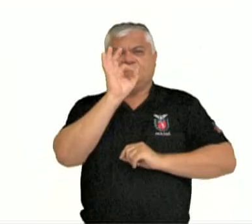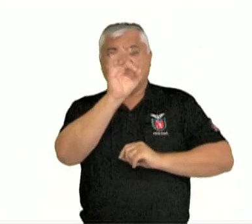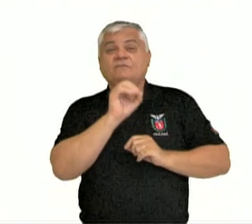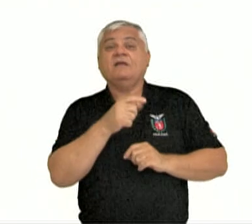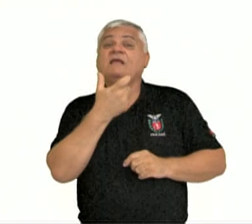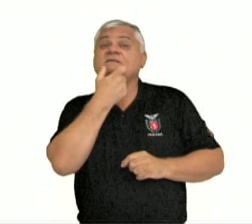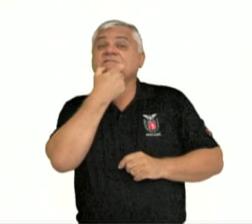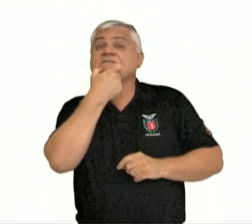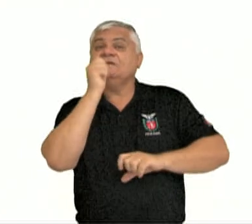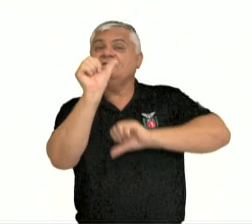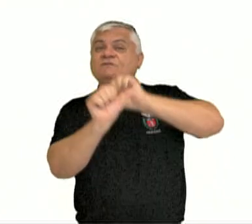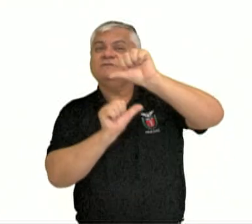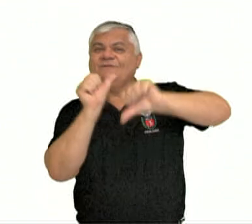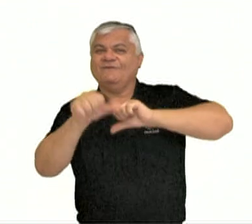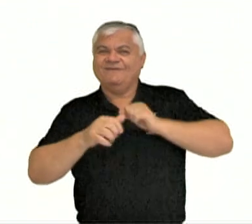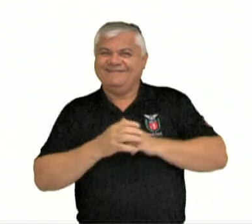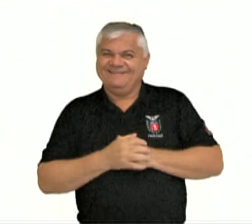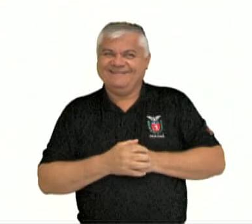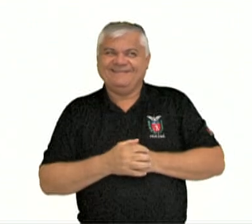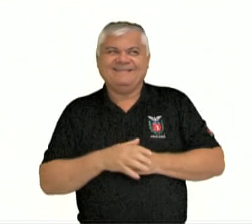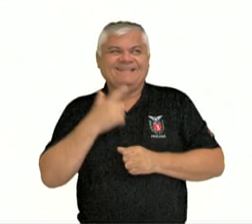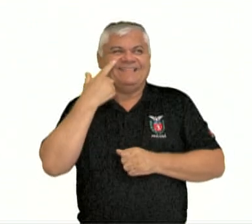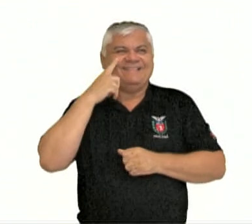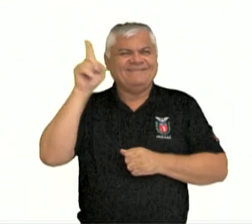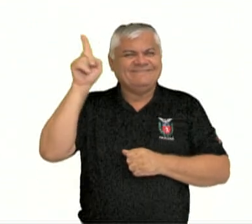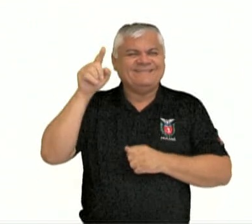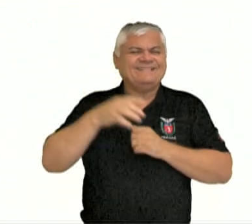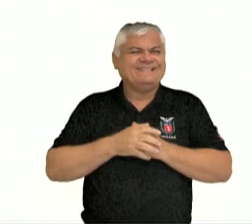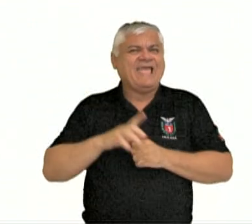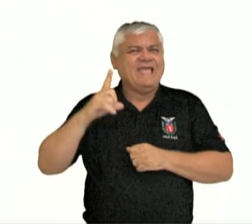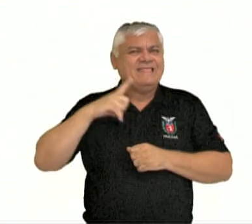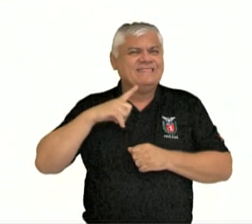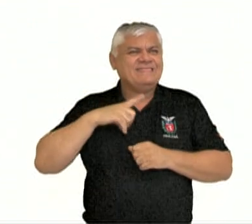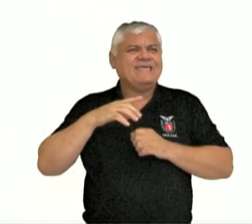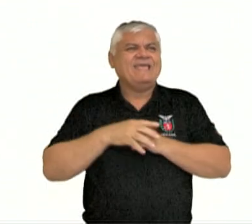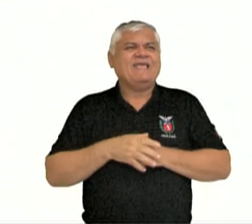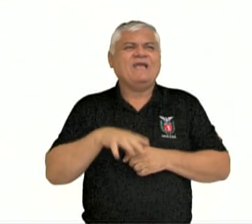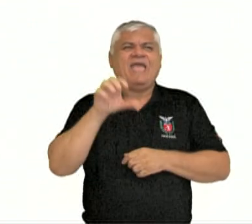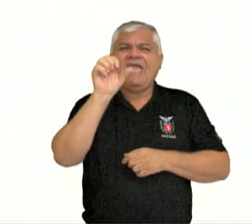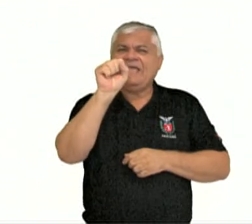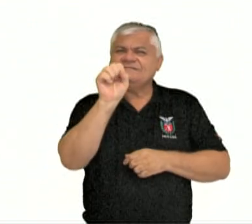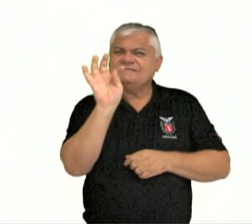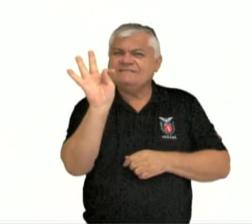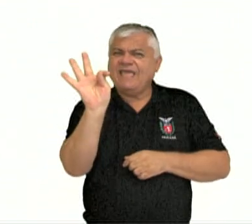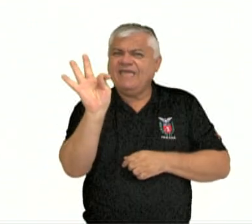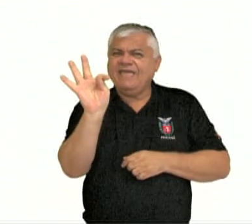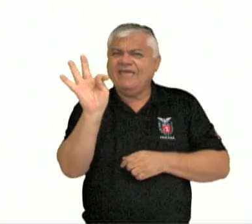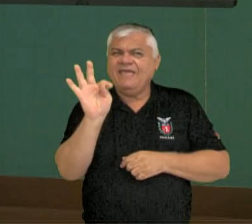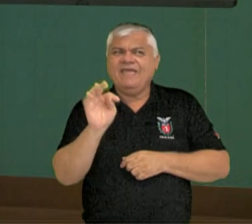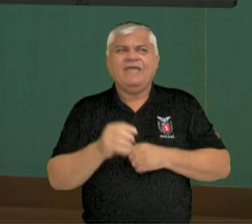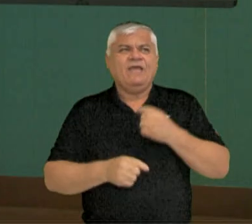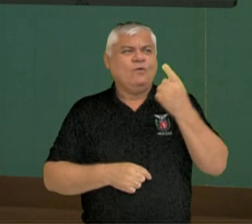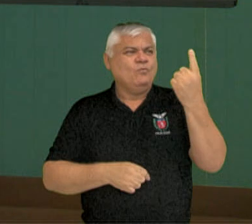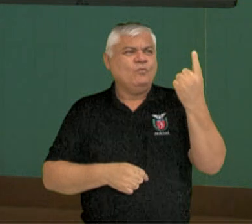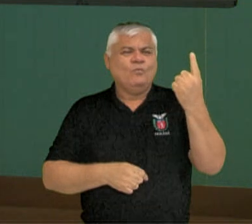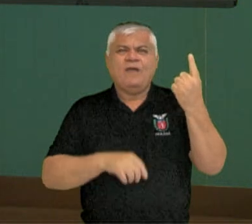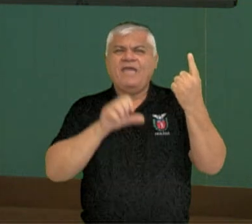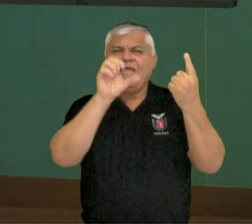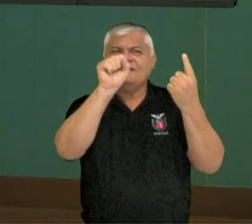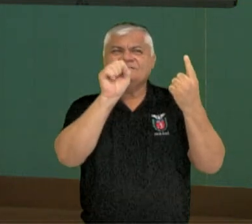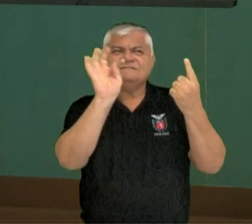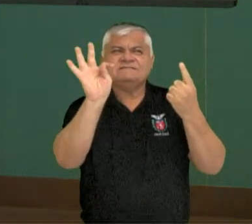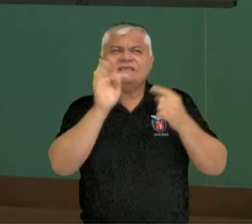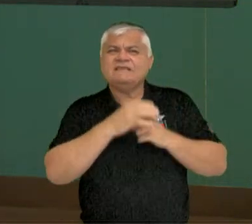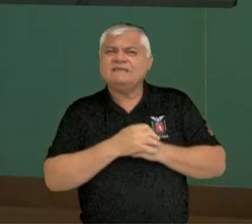observa aqui comigo. O que eu tenho aqui, ó? Eu tenho ali um ST. Por quê? Por que essa letrinha ST?